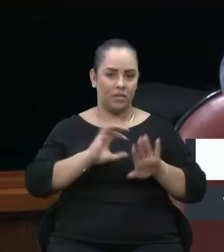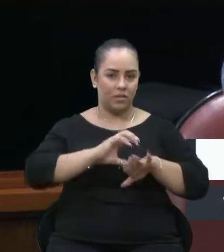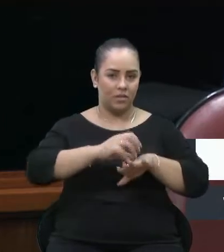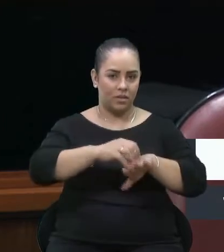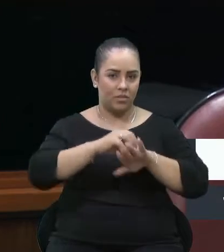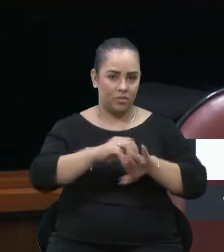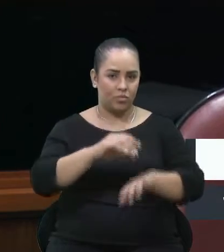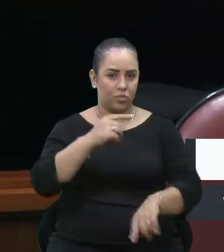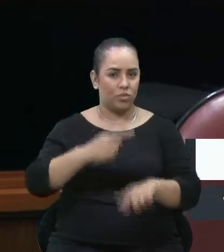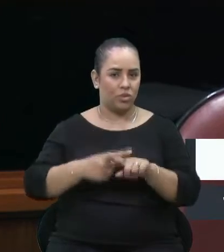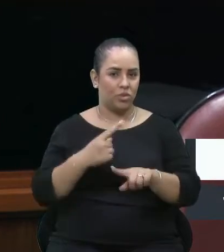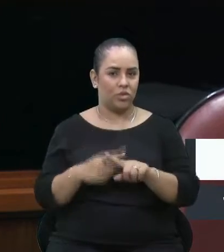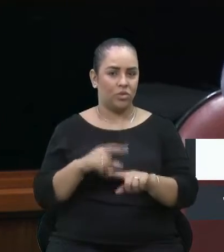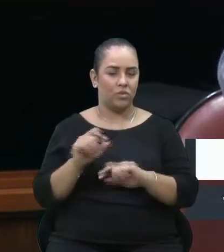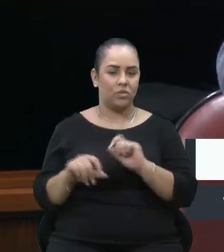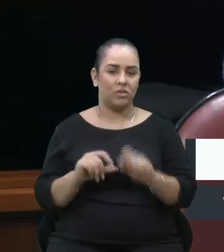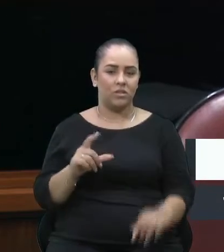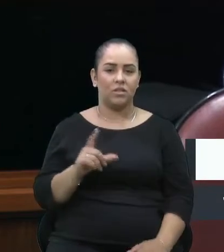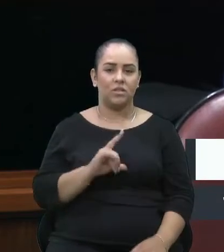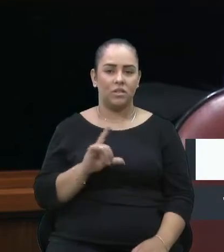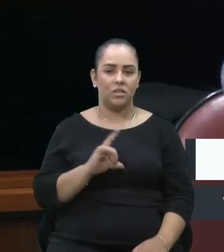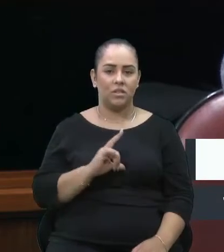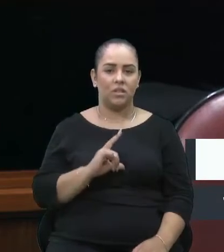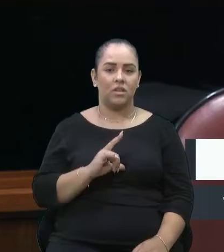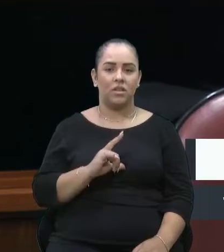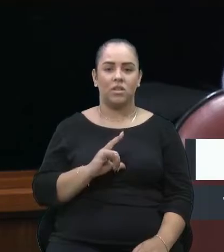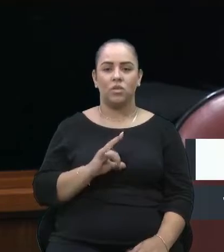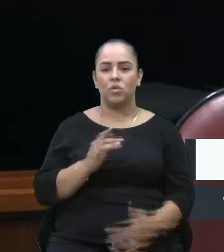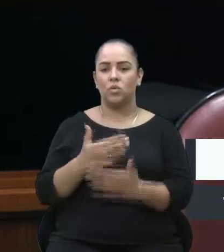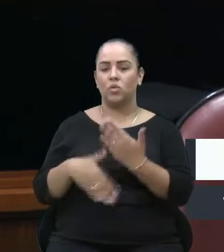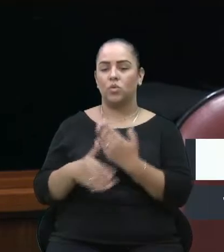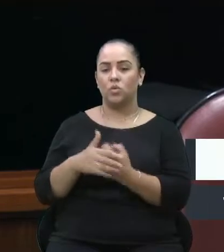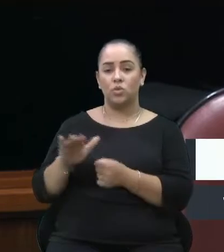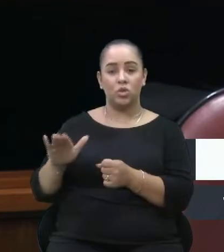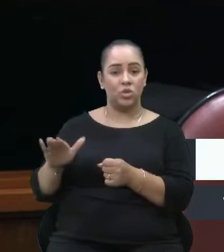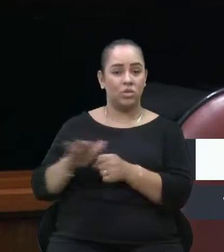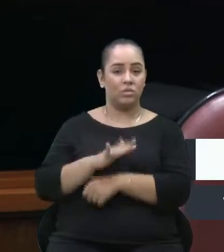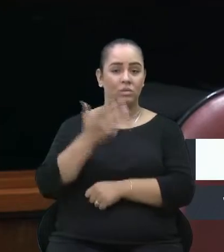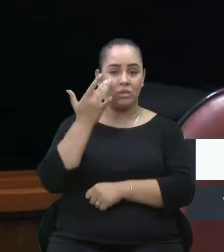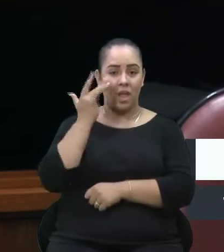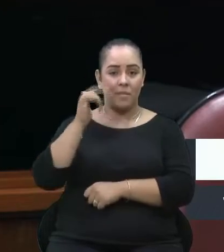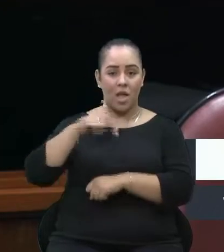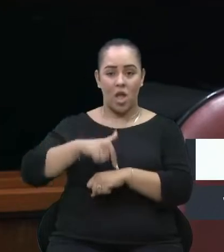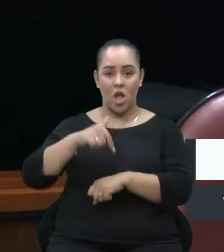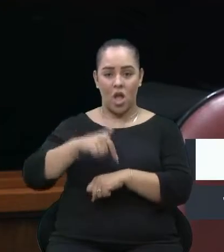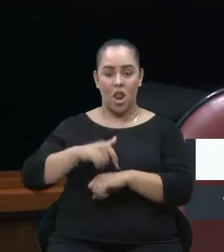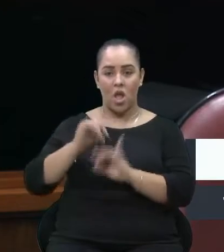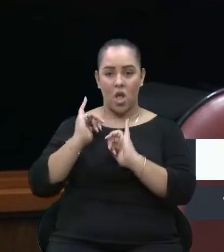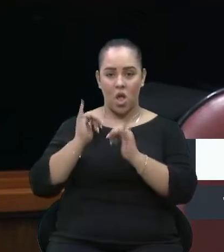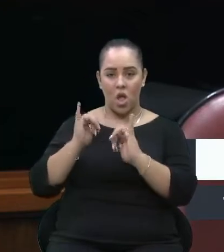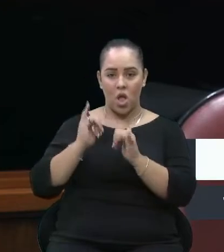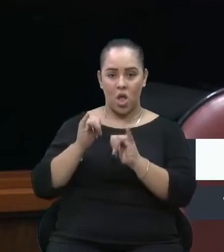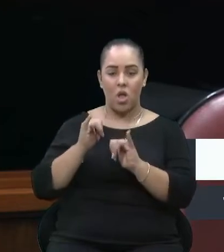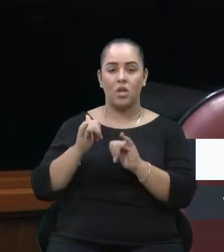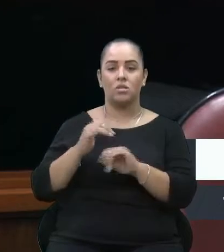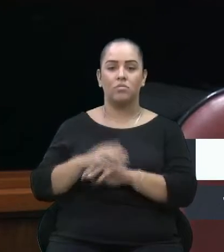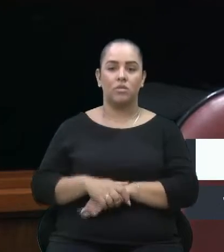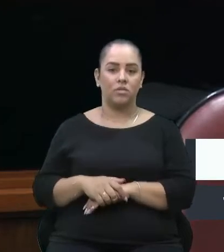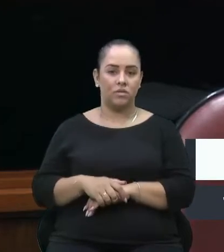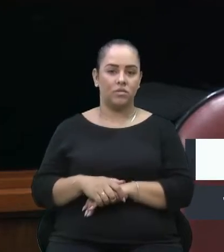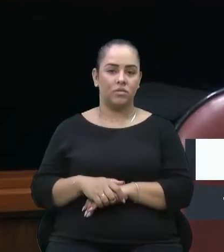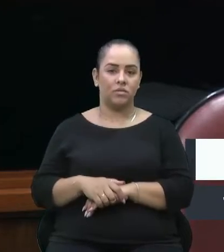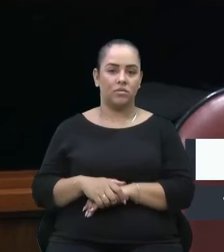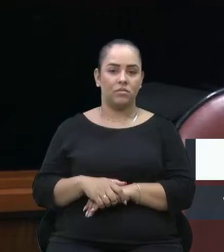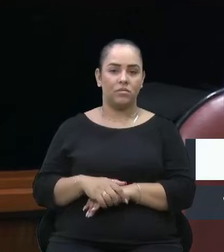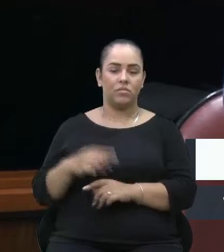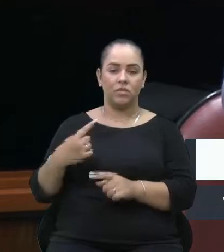hoje as paradas estão lotadas, as pessoas não sabem o horário que pega o ônibus, as paradas estão super